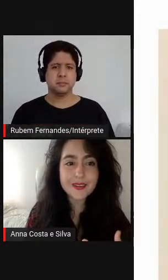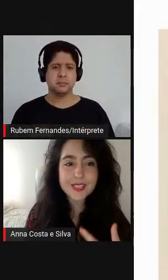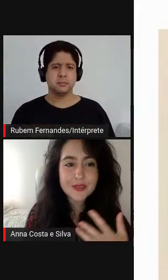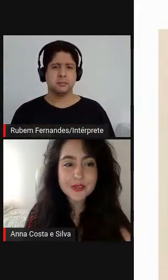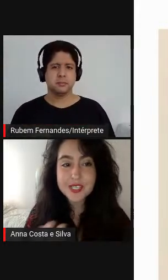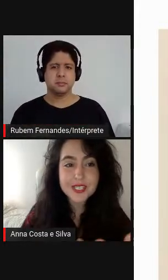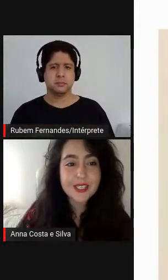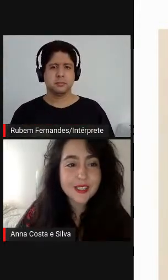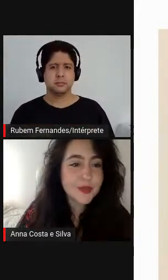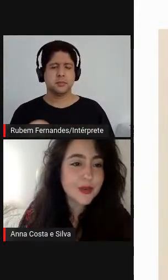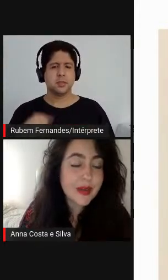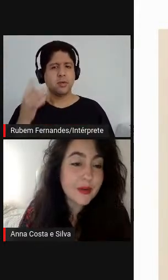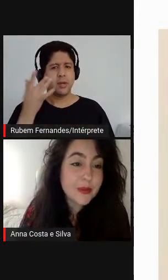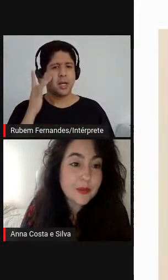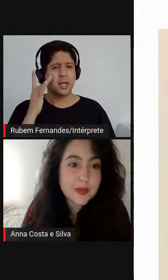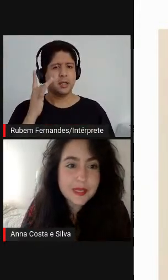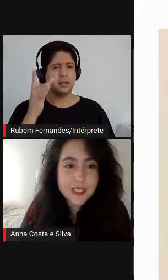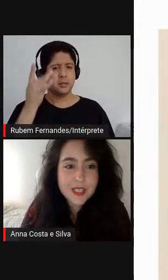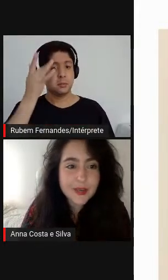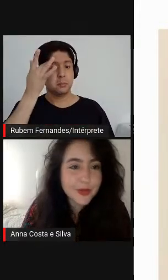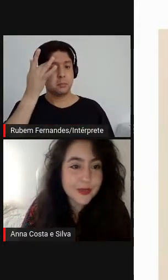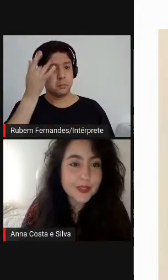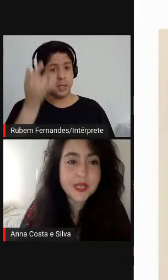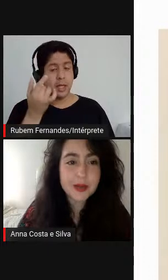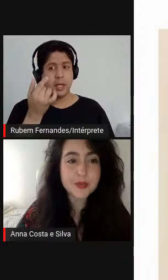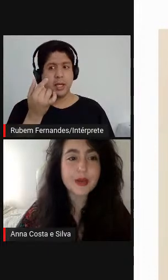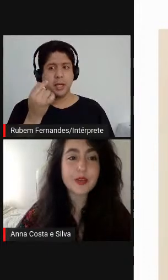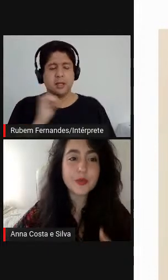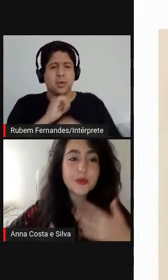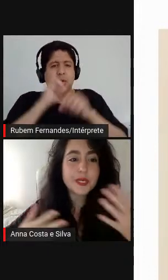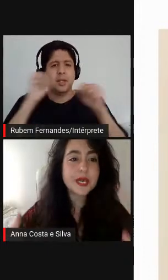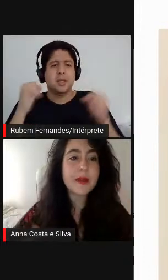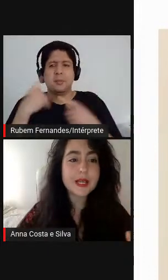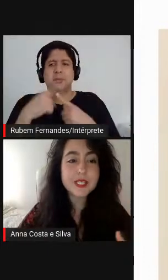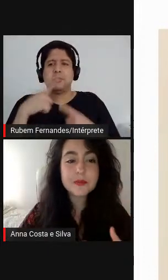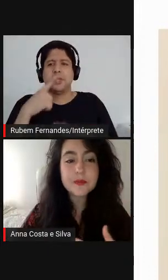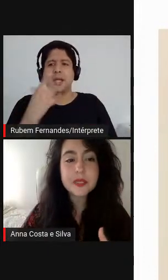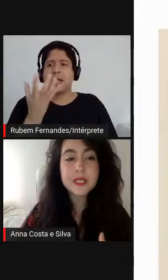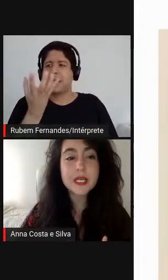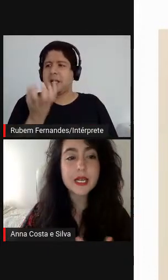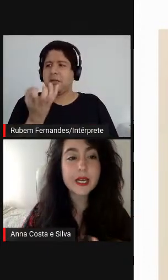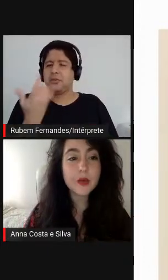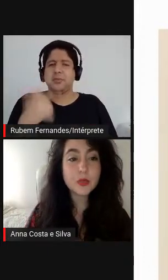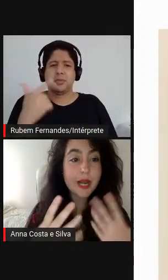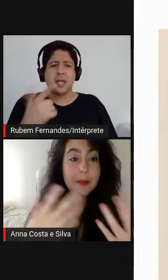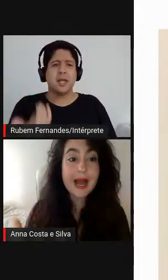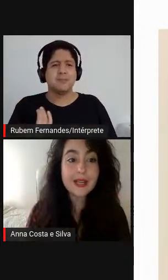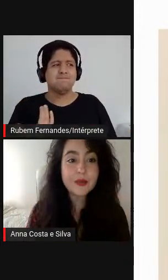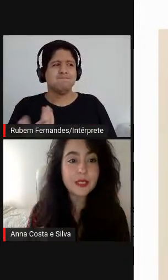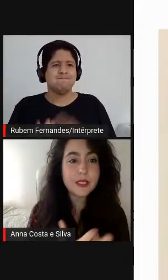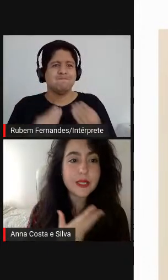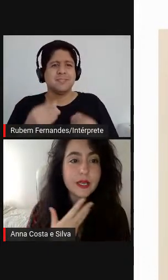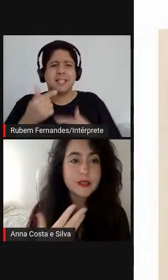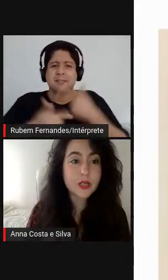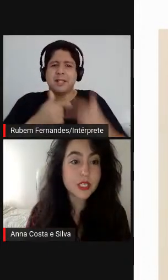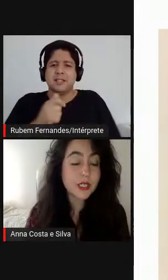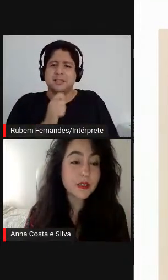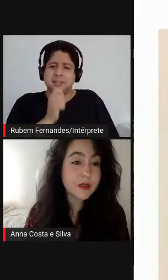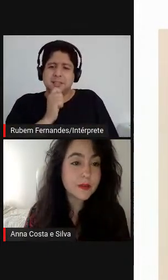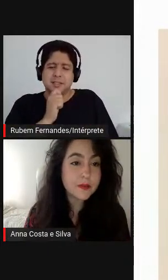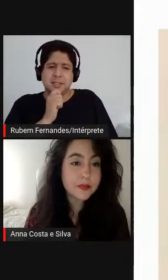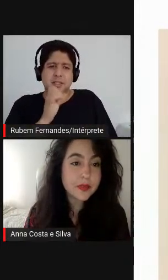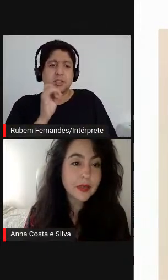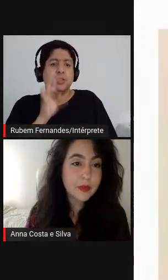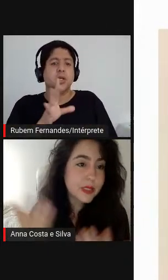eu achava que o dia seguinte era o momento mais estranho porque não tinha mais o gravador, não tinha mais o trabalho ali, né? E só